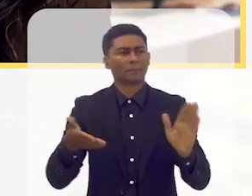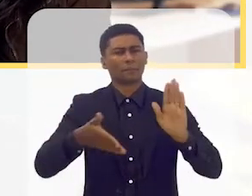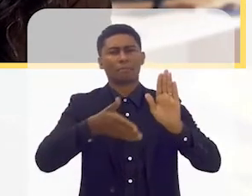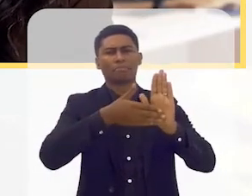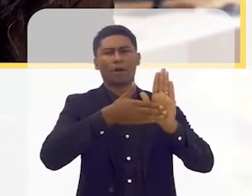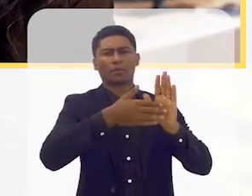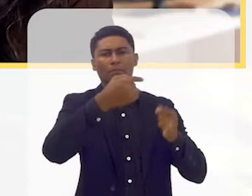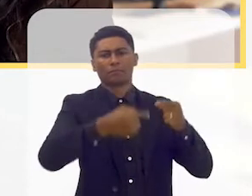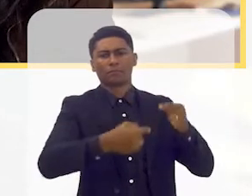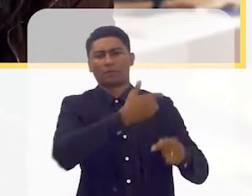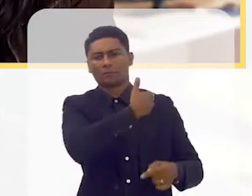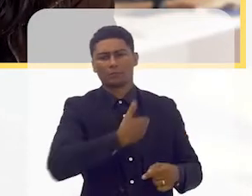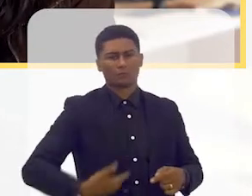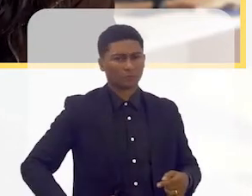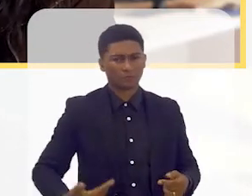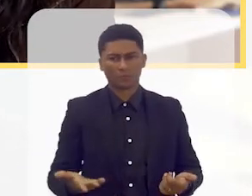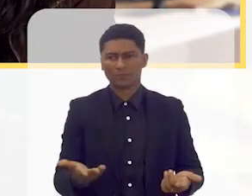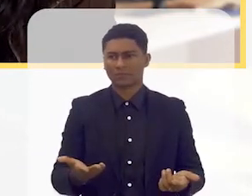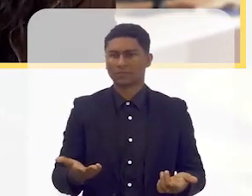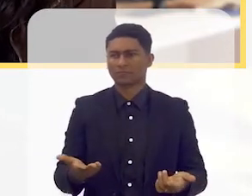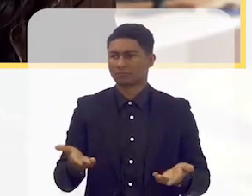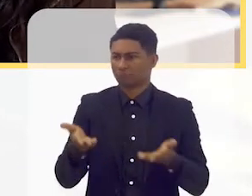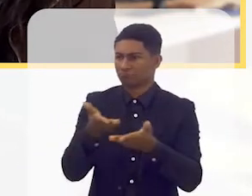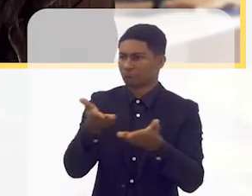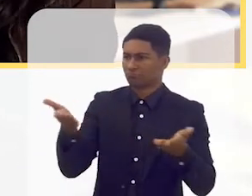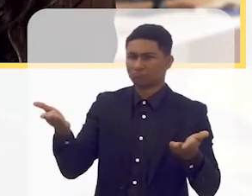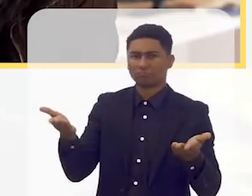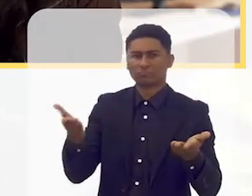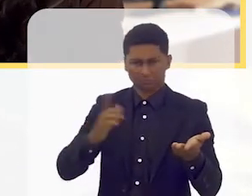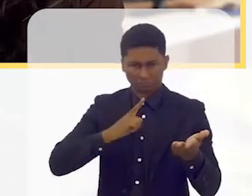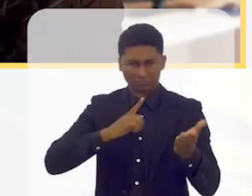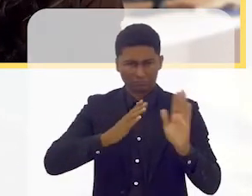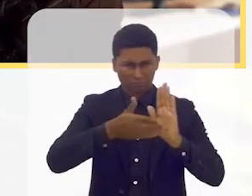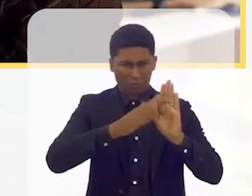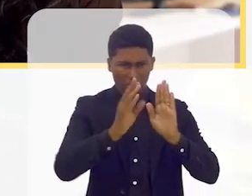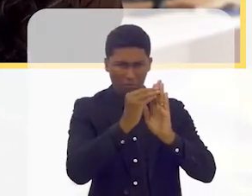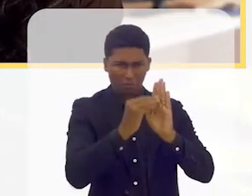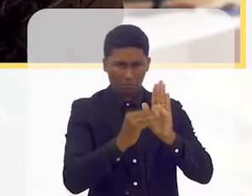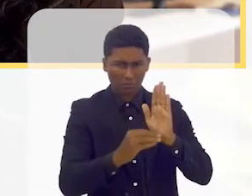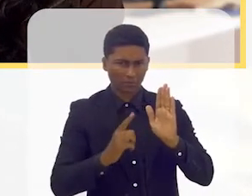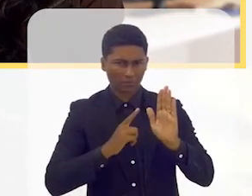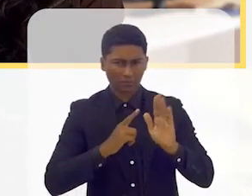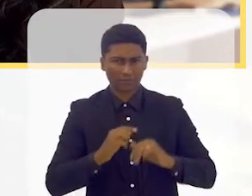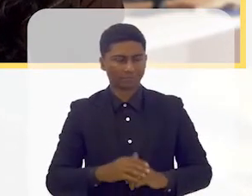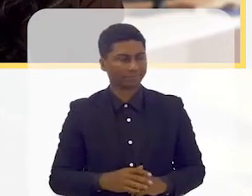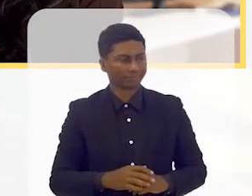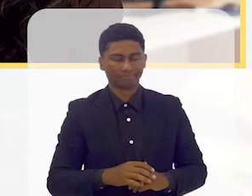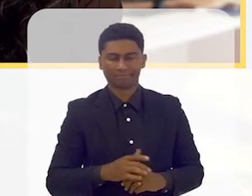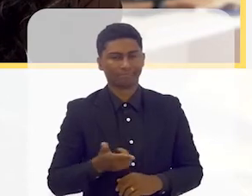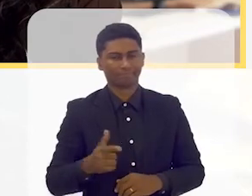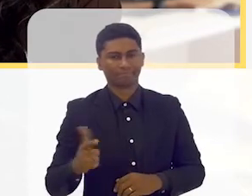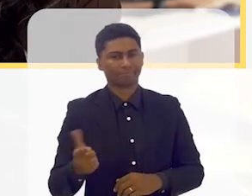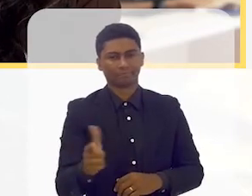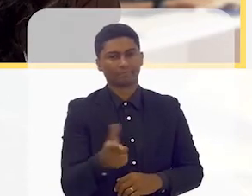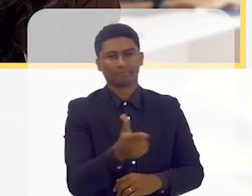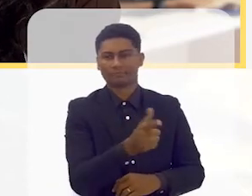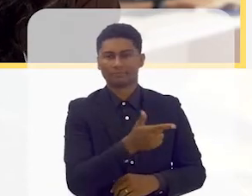nas pautas de políticas públicas dos governos, na sua opinião? Não está.